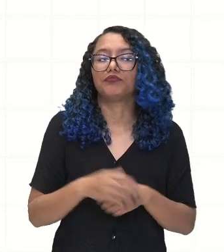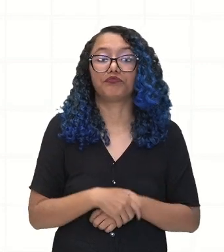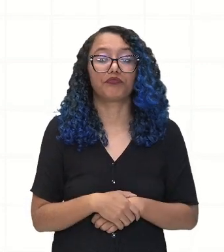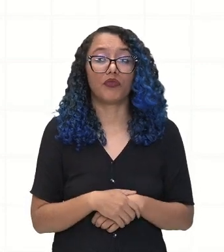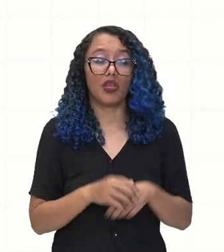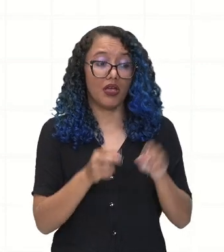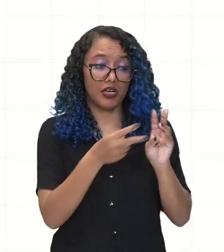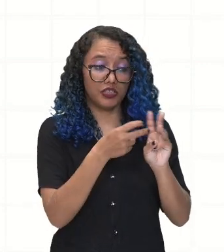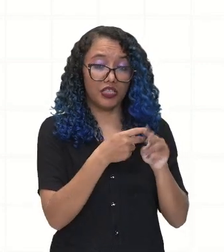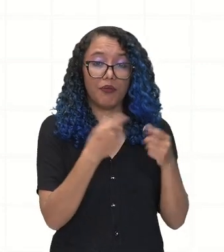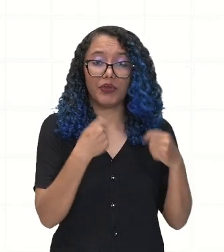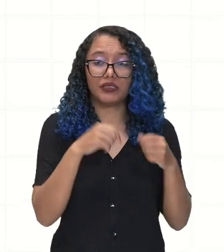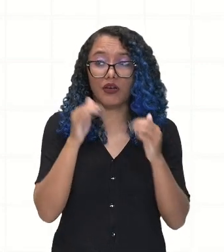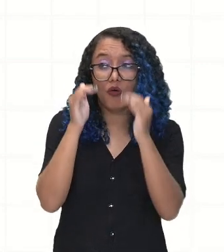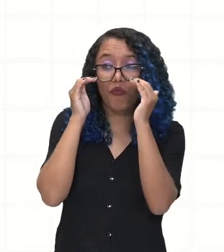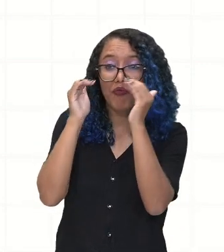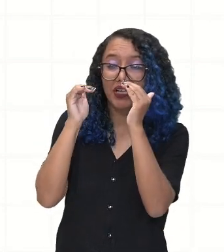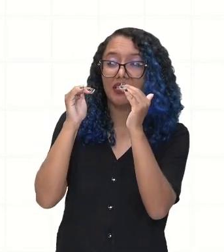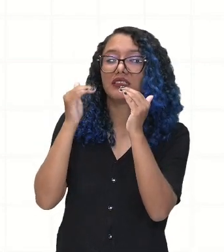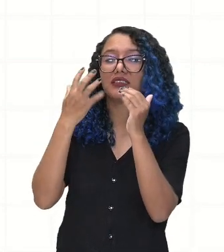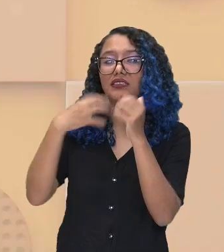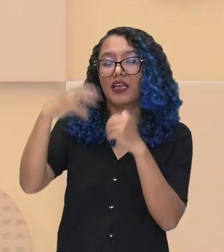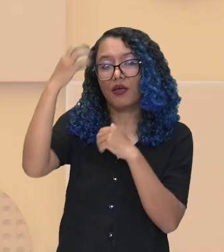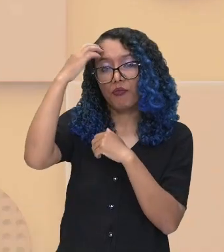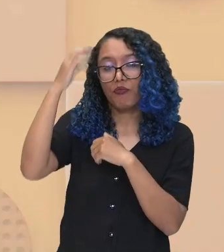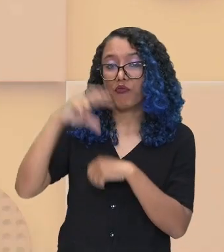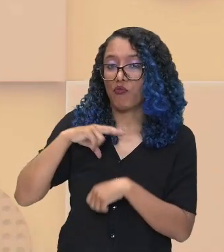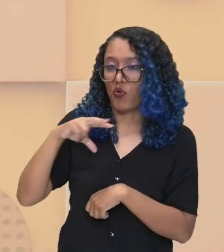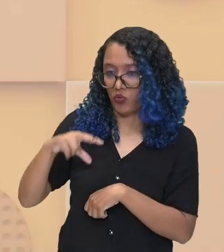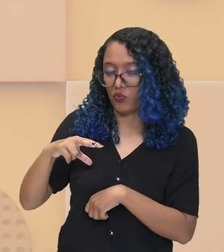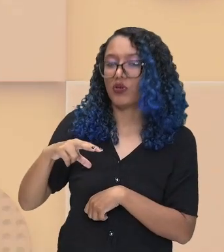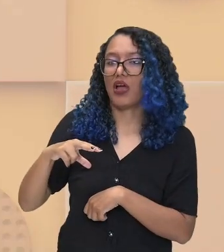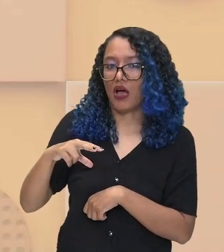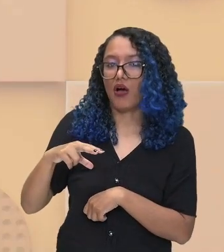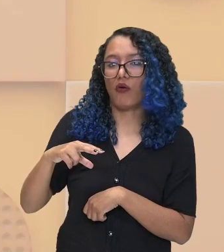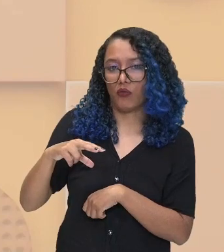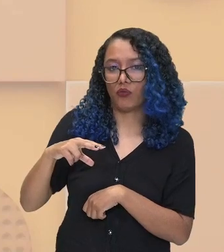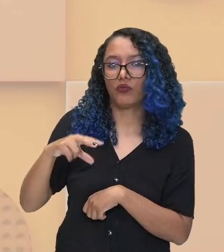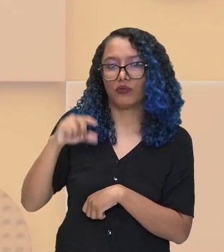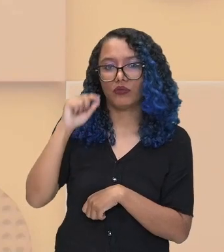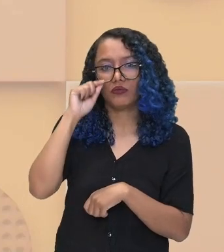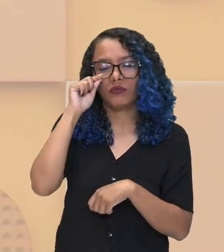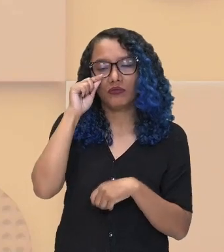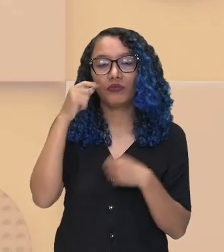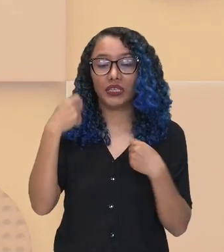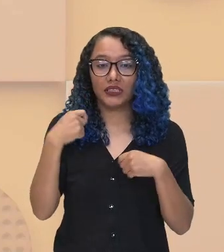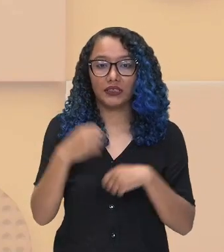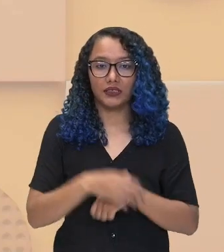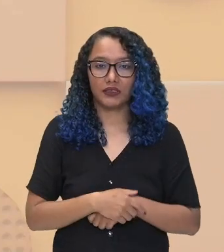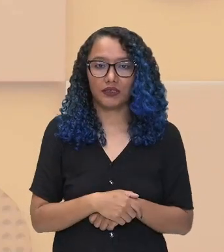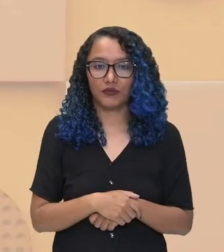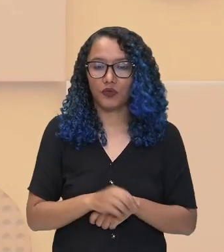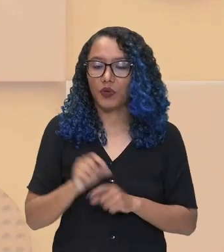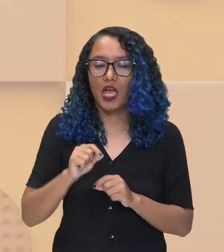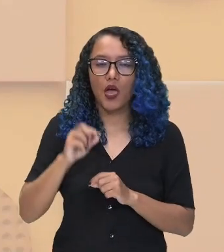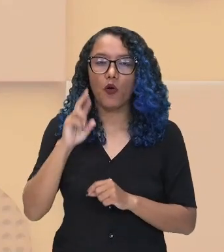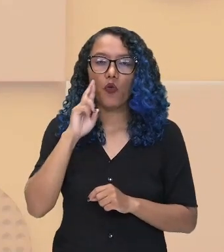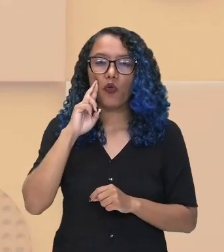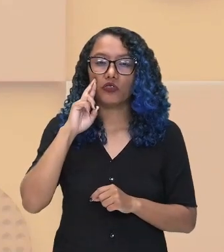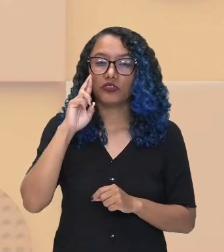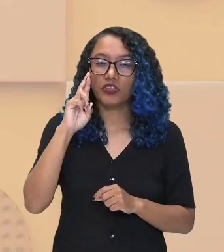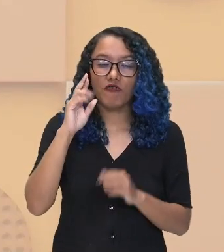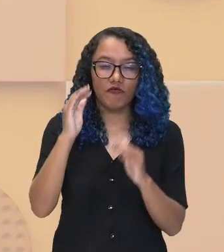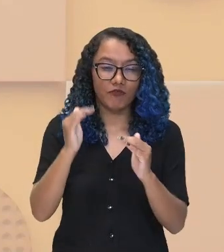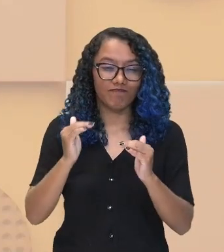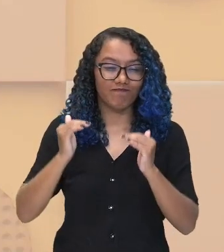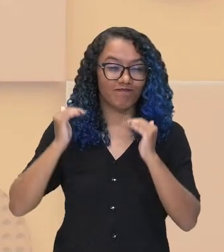portuguesa, deveria reconhecer a coroa portuguesa como sendo ali o seu soberano, como sendo autoridade